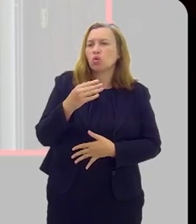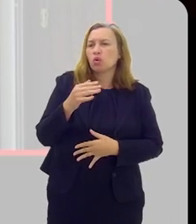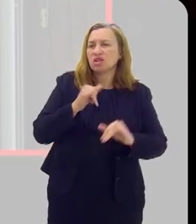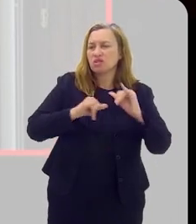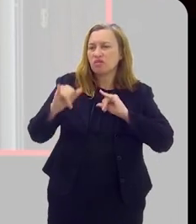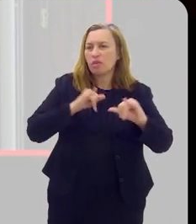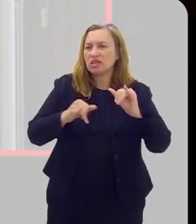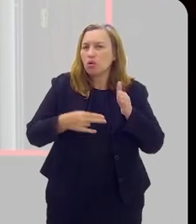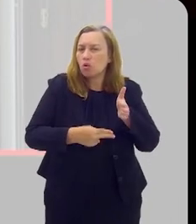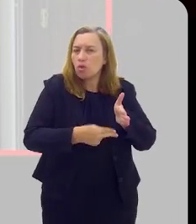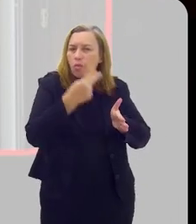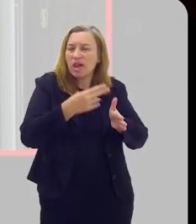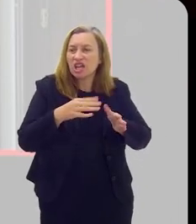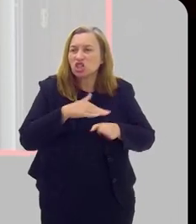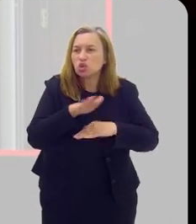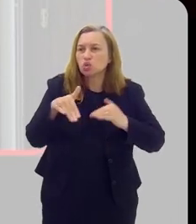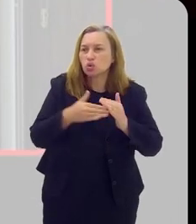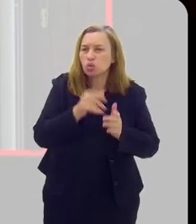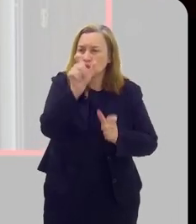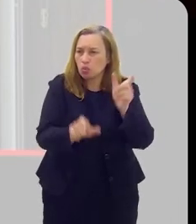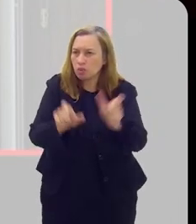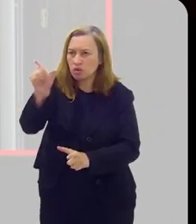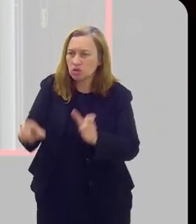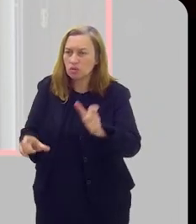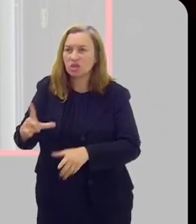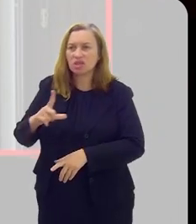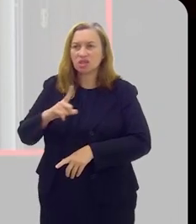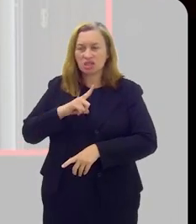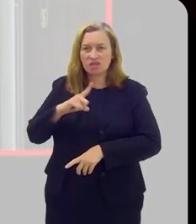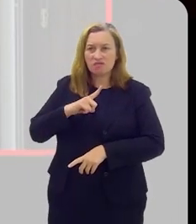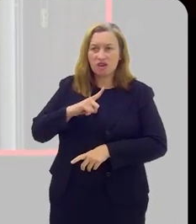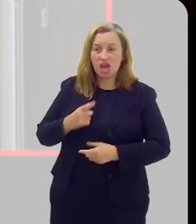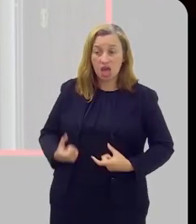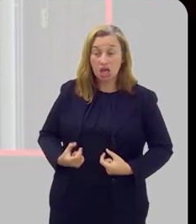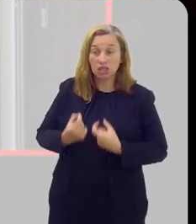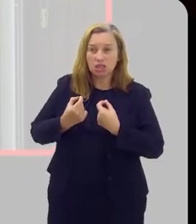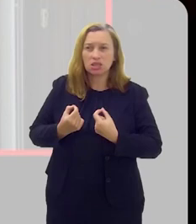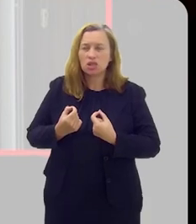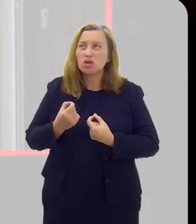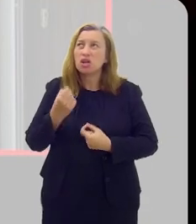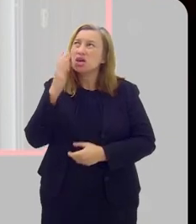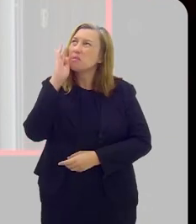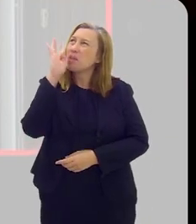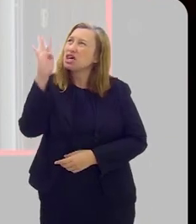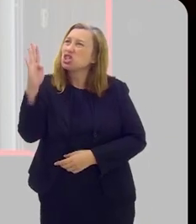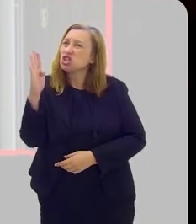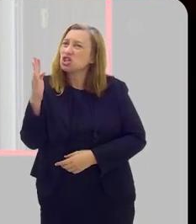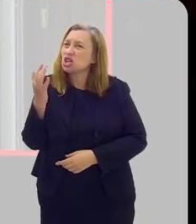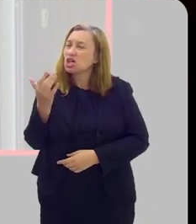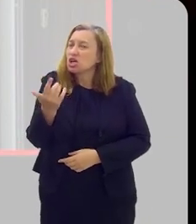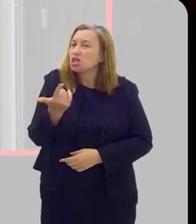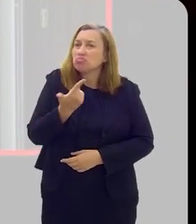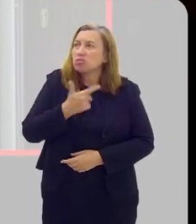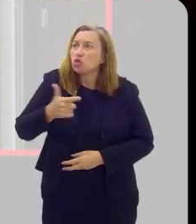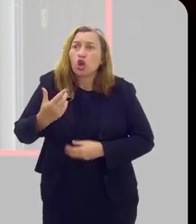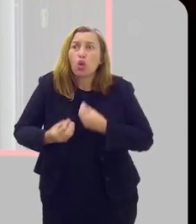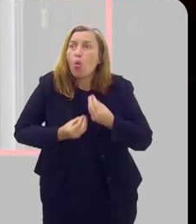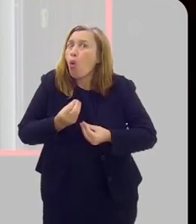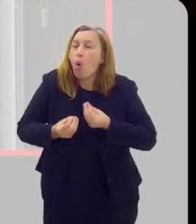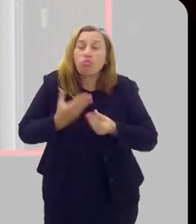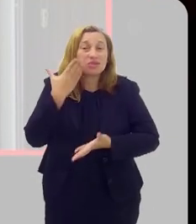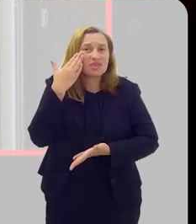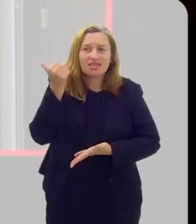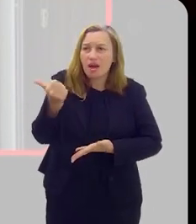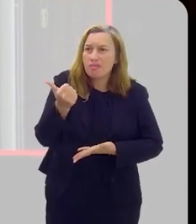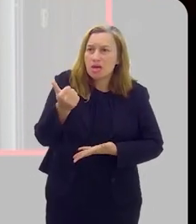recomendação de que se opere todo paciente diagnosticado com câncer, imagino eu que não exista como